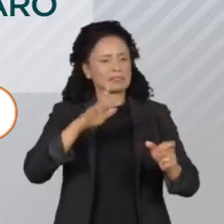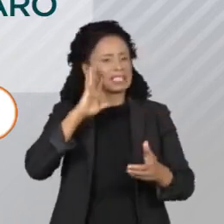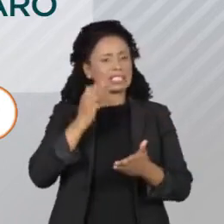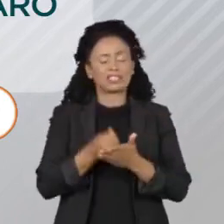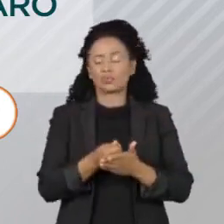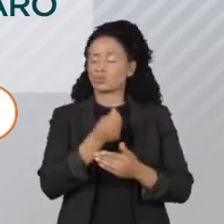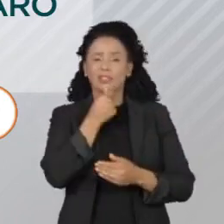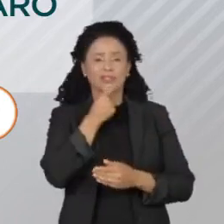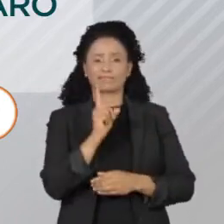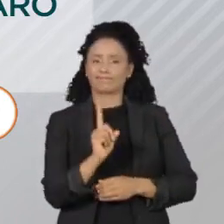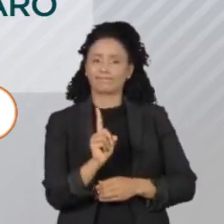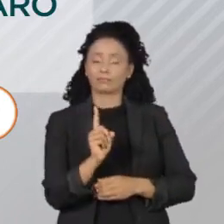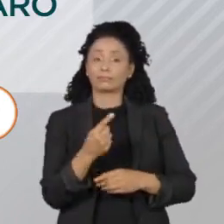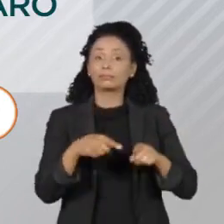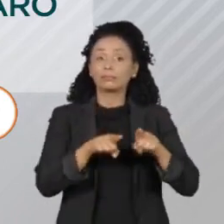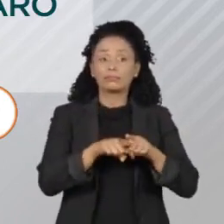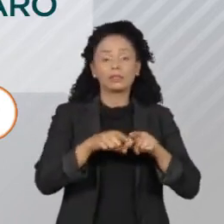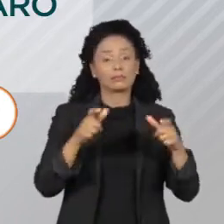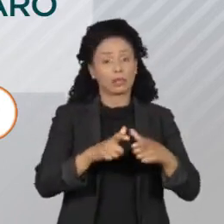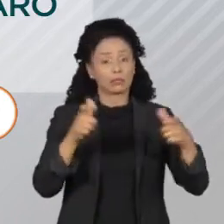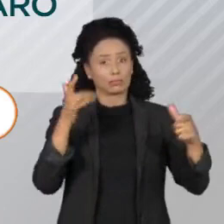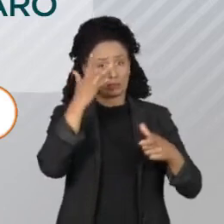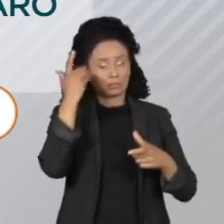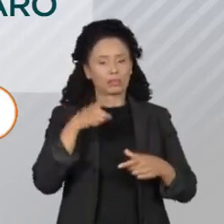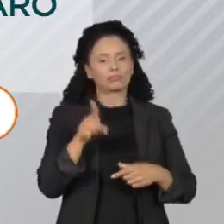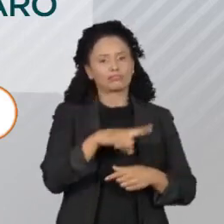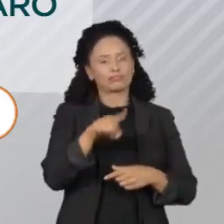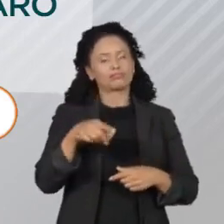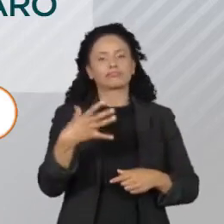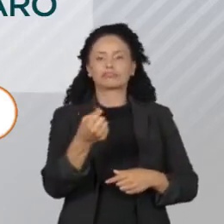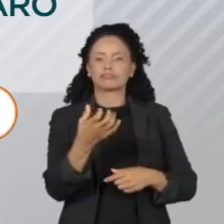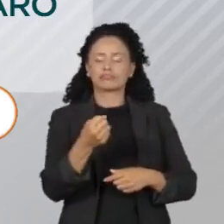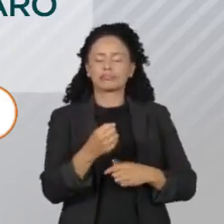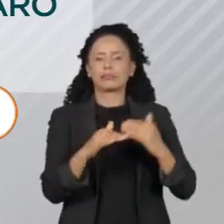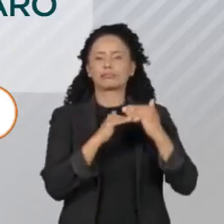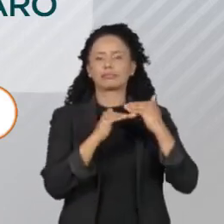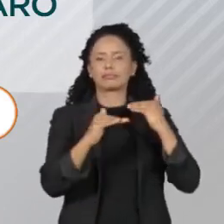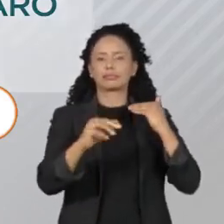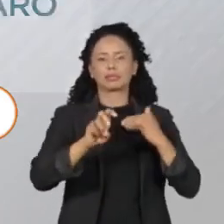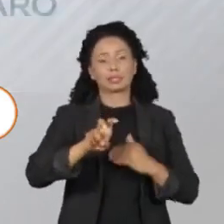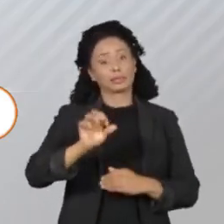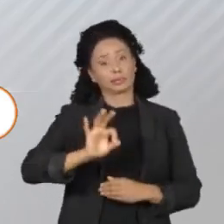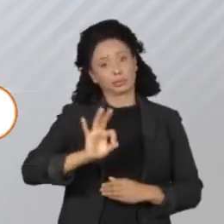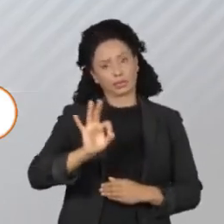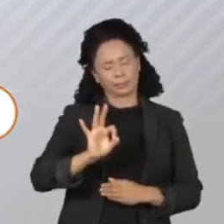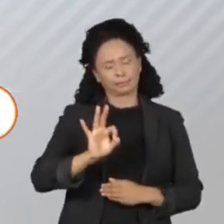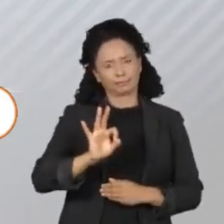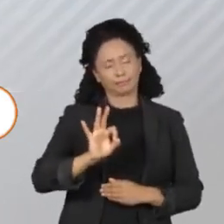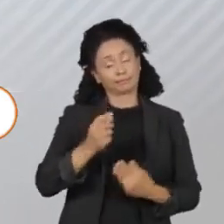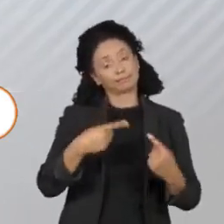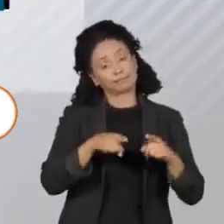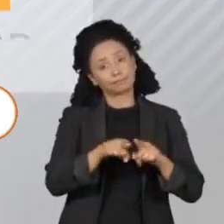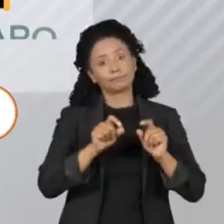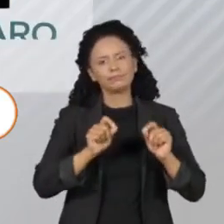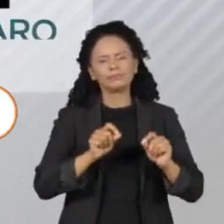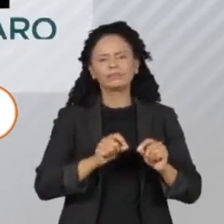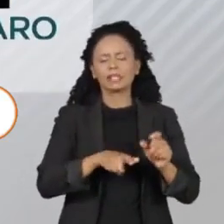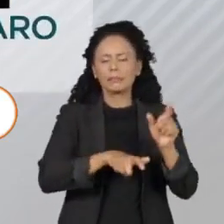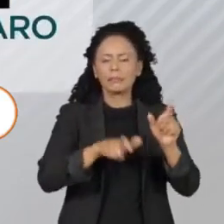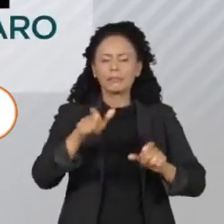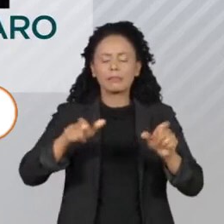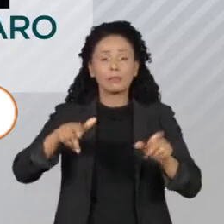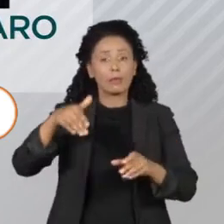O índice dos que pretendem votar branco ou nulo se manteve em 5%. Considerando-se apenas os votos